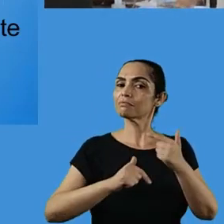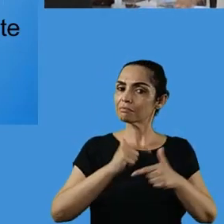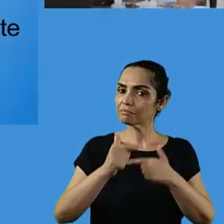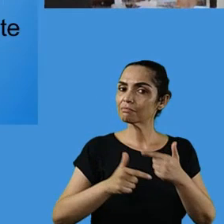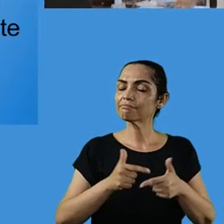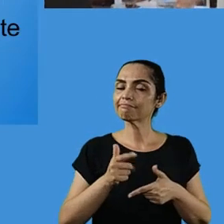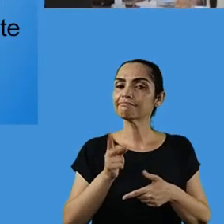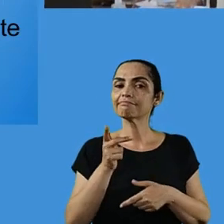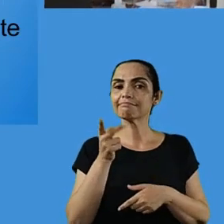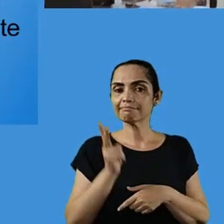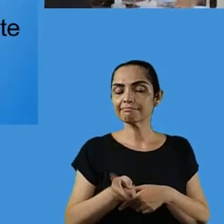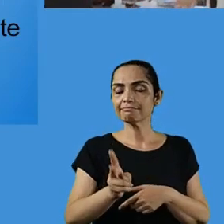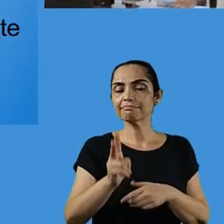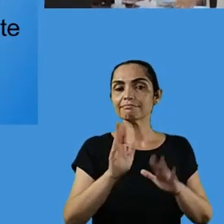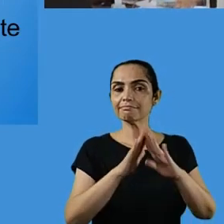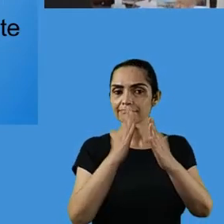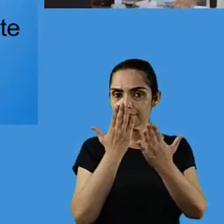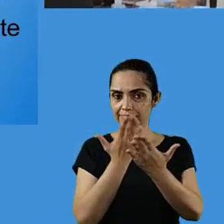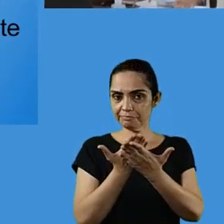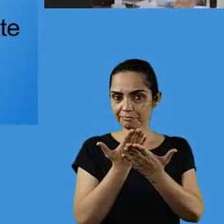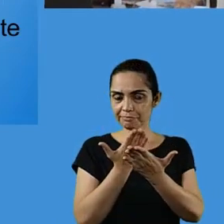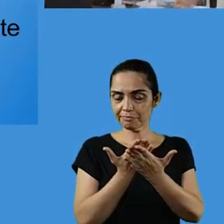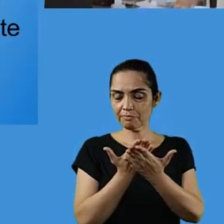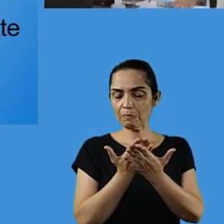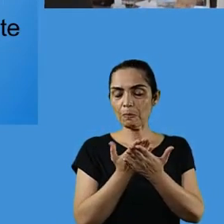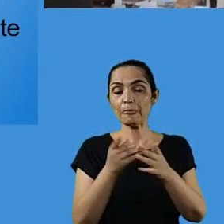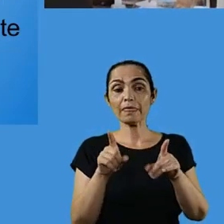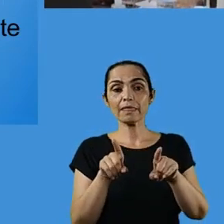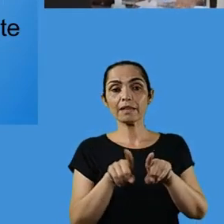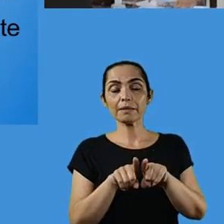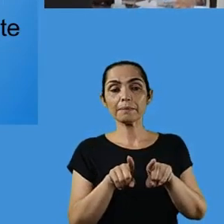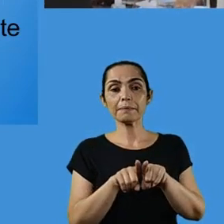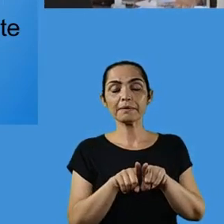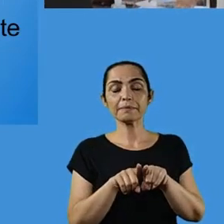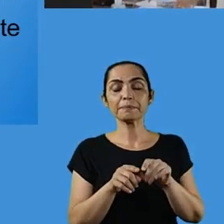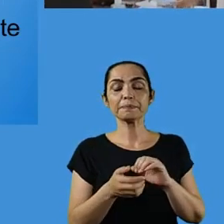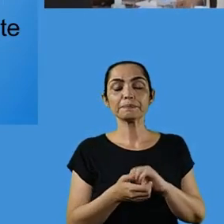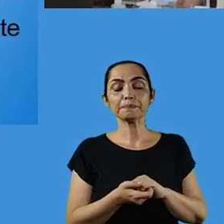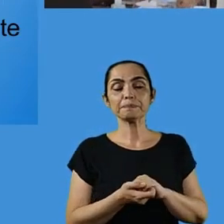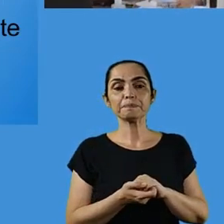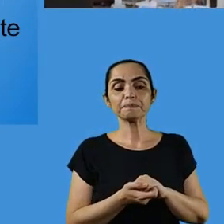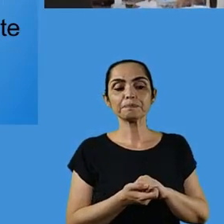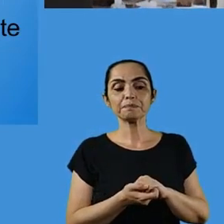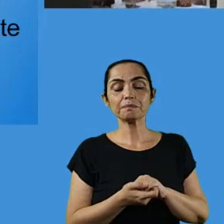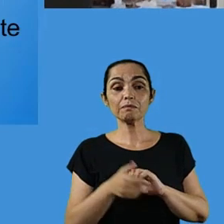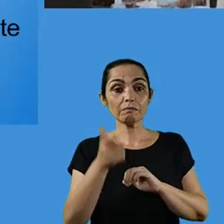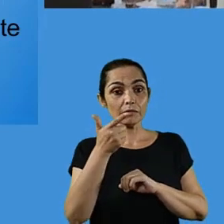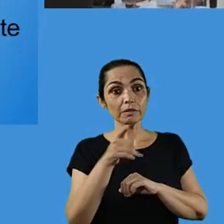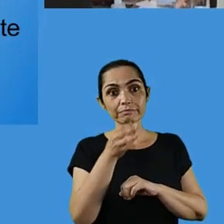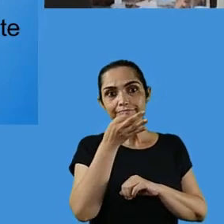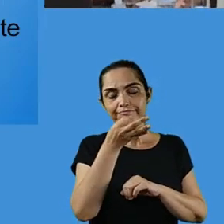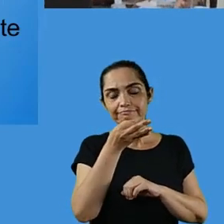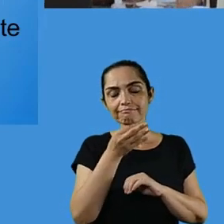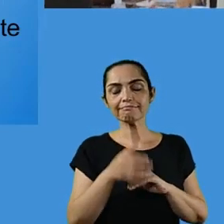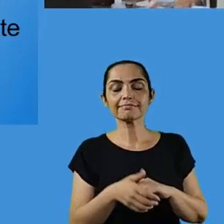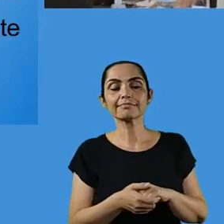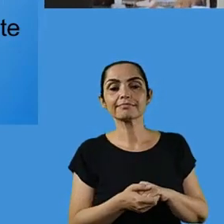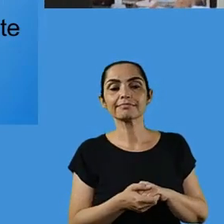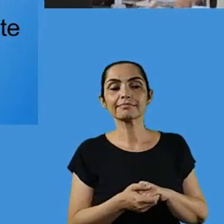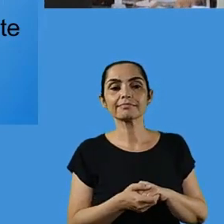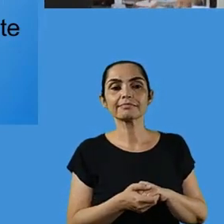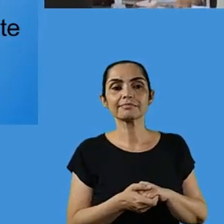parceiros de profissão para refletir um pouquinho sobre a questão da leitura e da escrita. Que ela deve